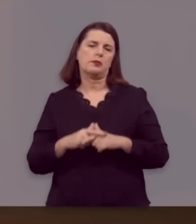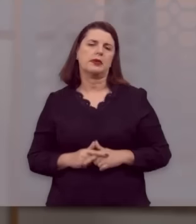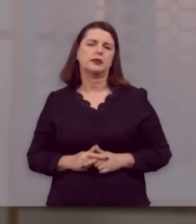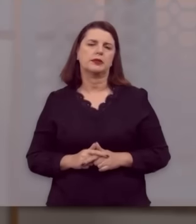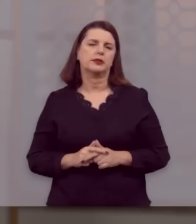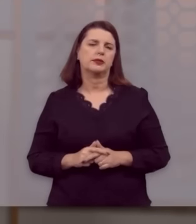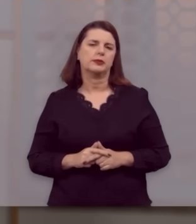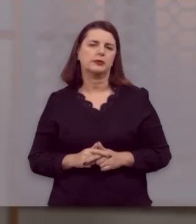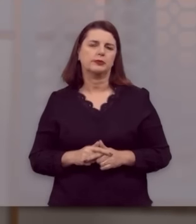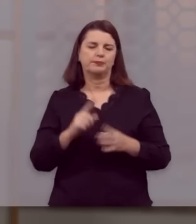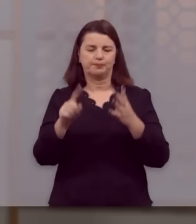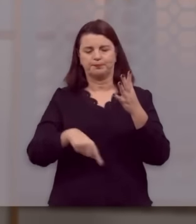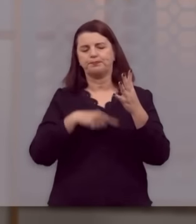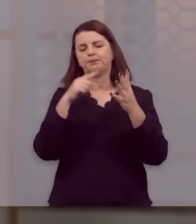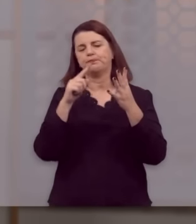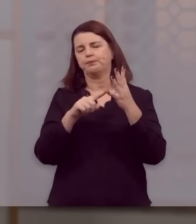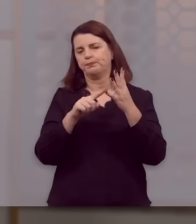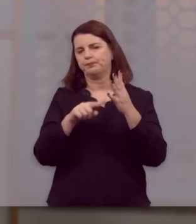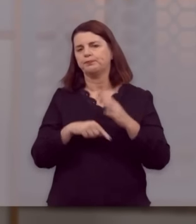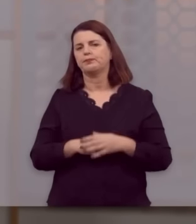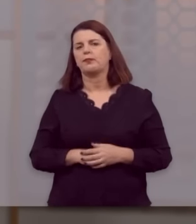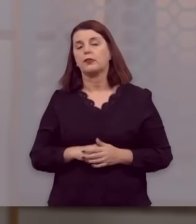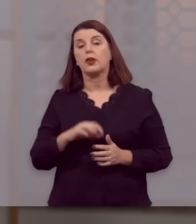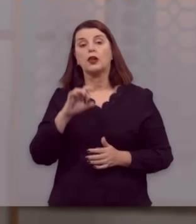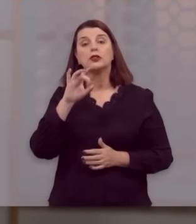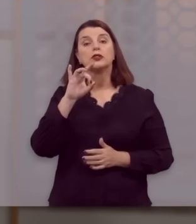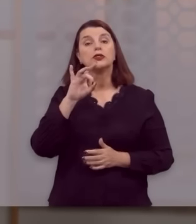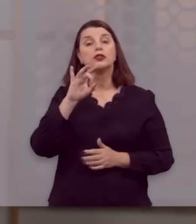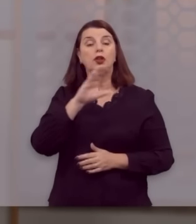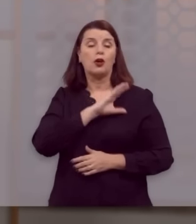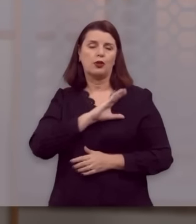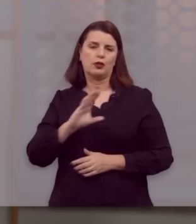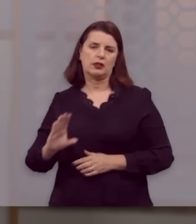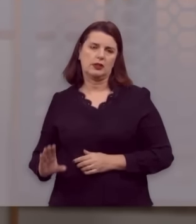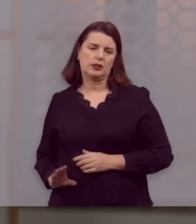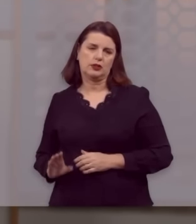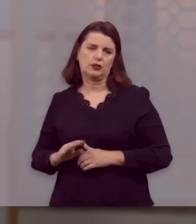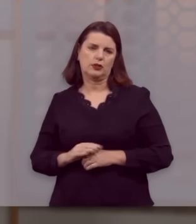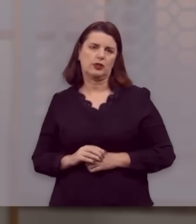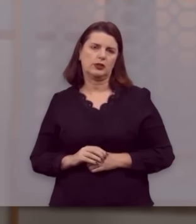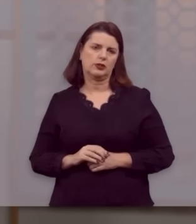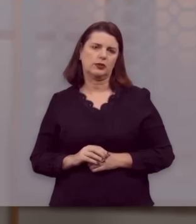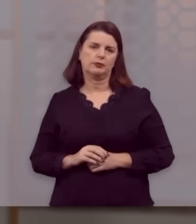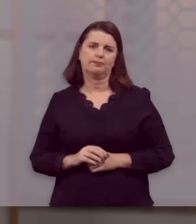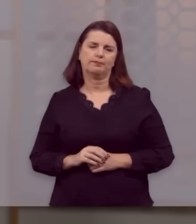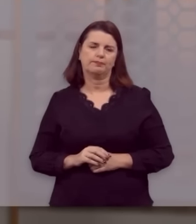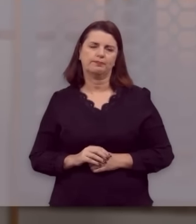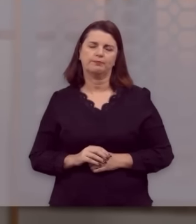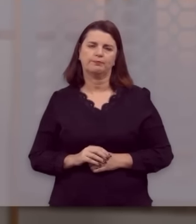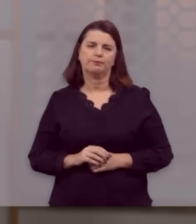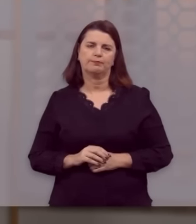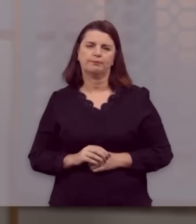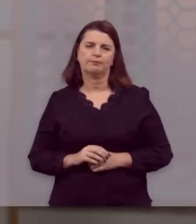Mas, em quarto lugar, só os cristos, só Cristo.